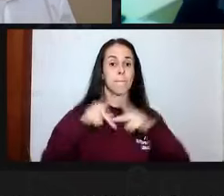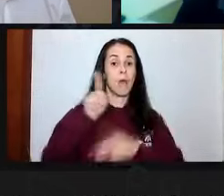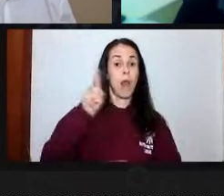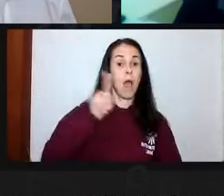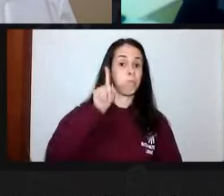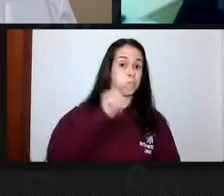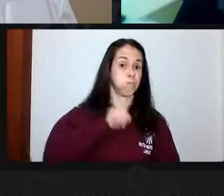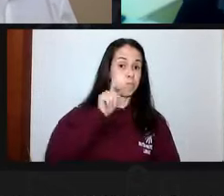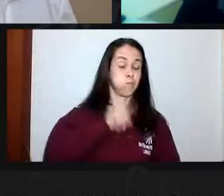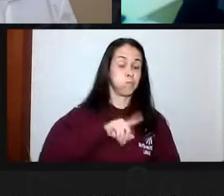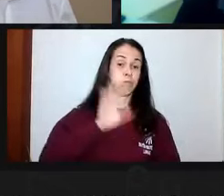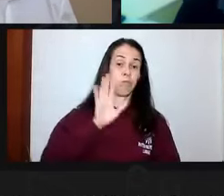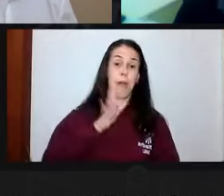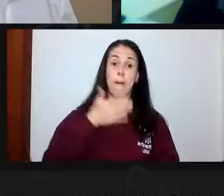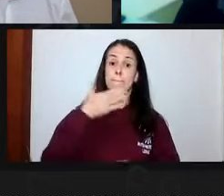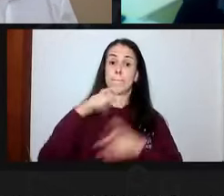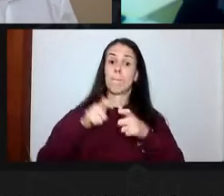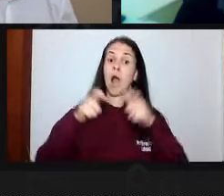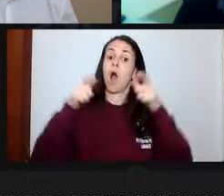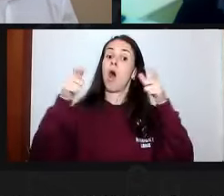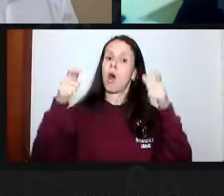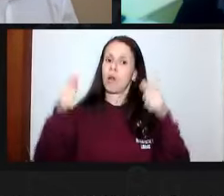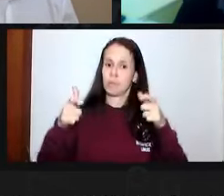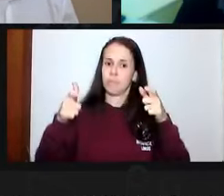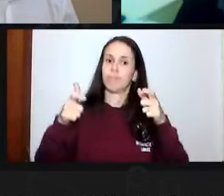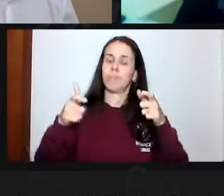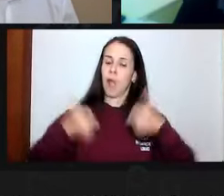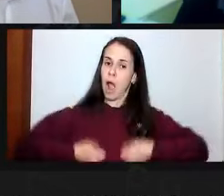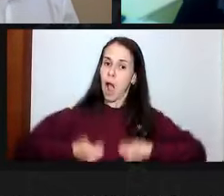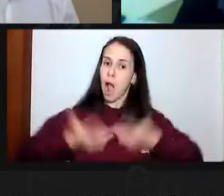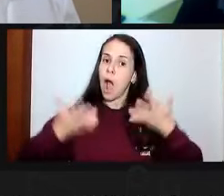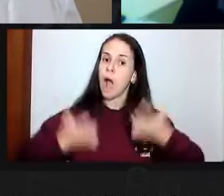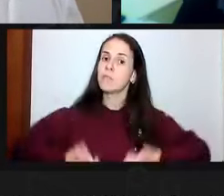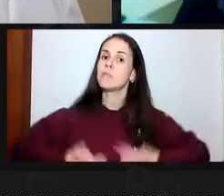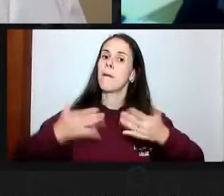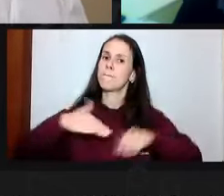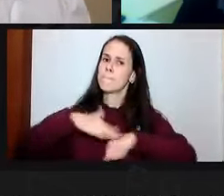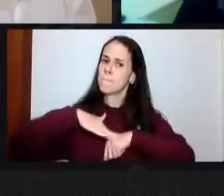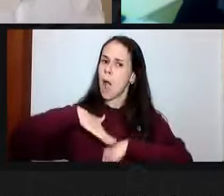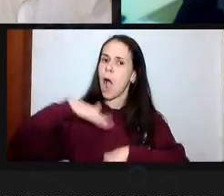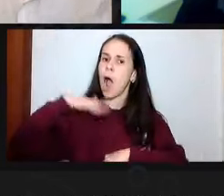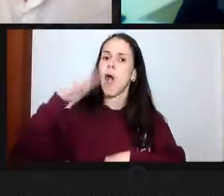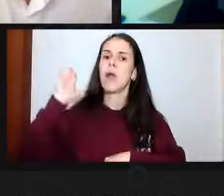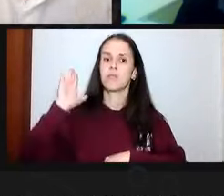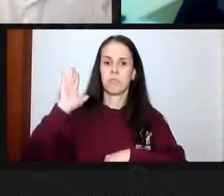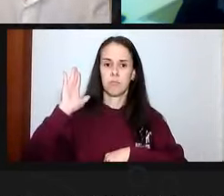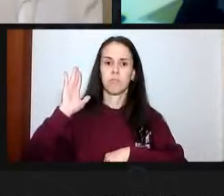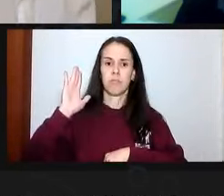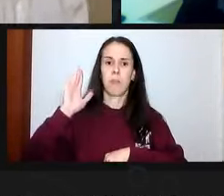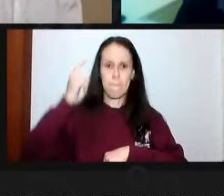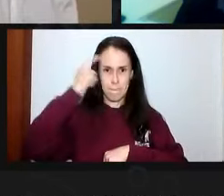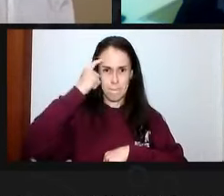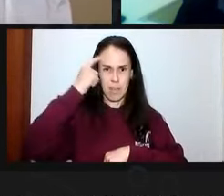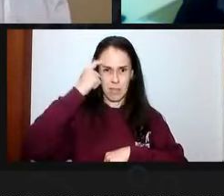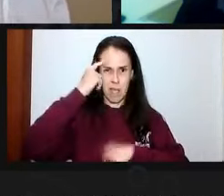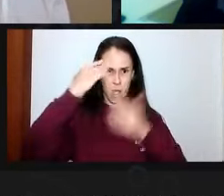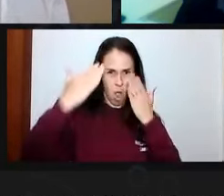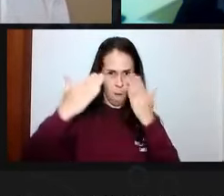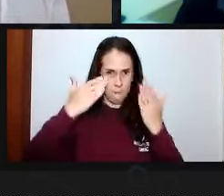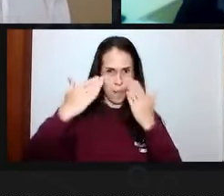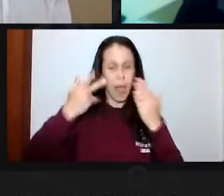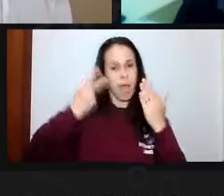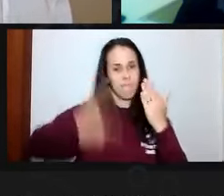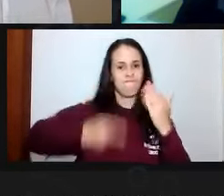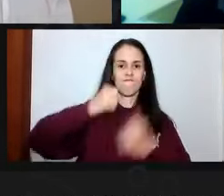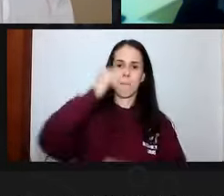número de servidores é bem maior, que o governo gasta em termos de serviço público é muito superior em termos percentuais ao que nós